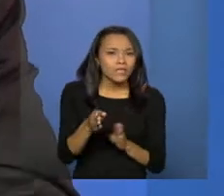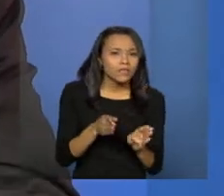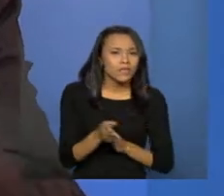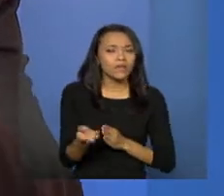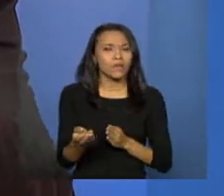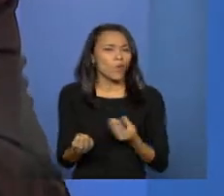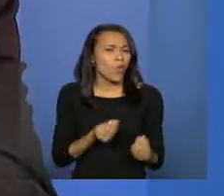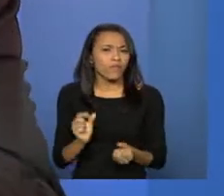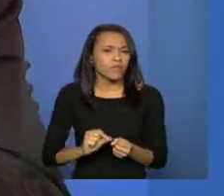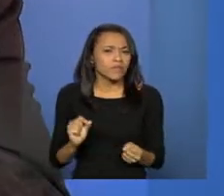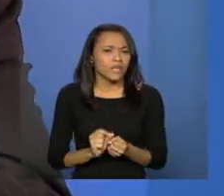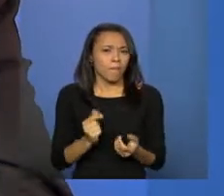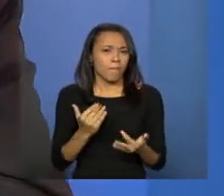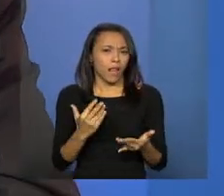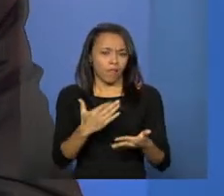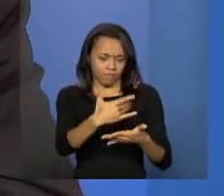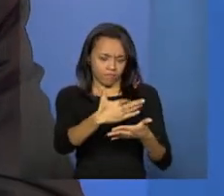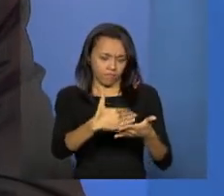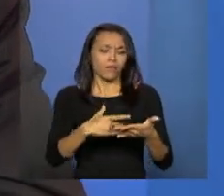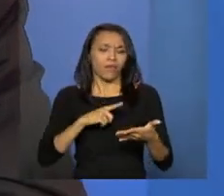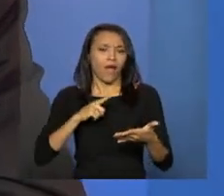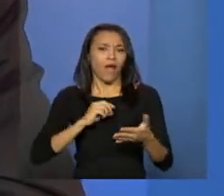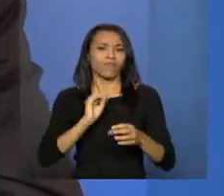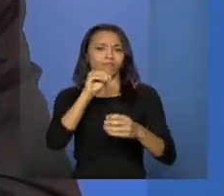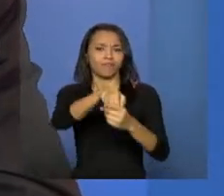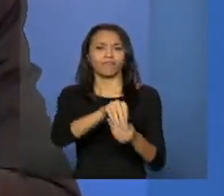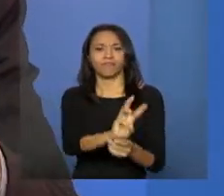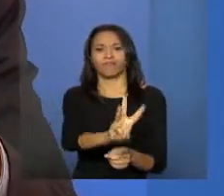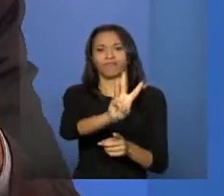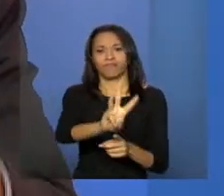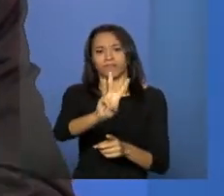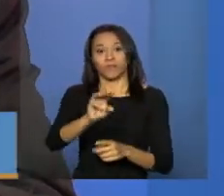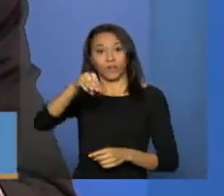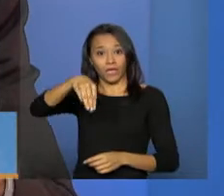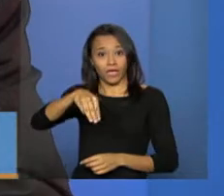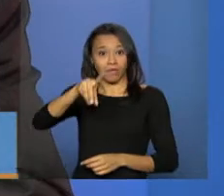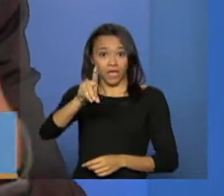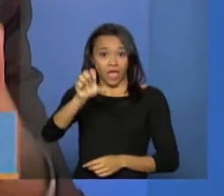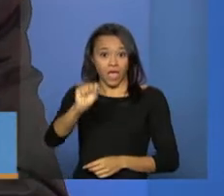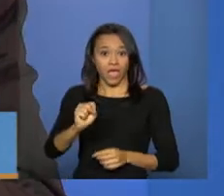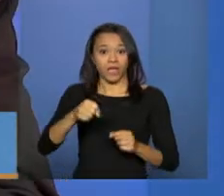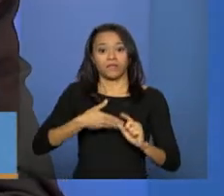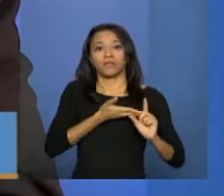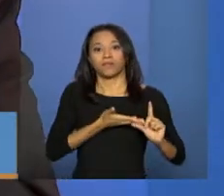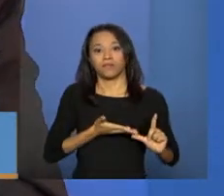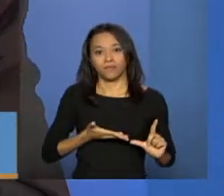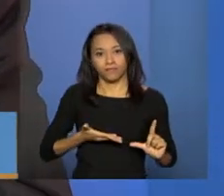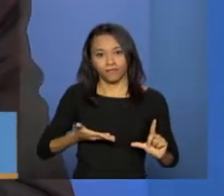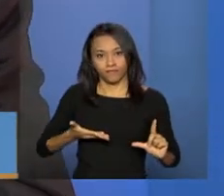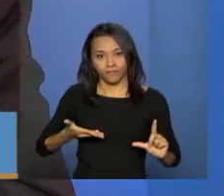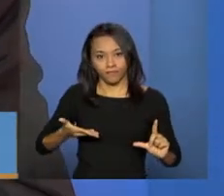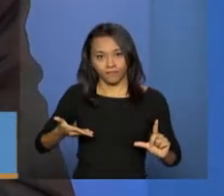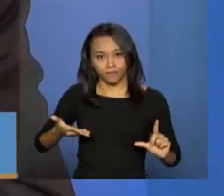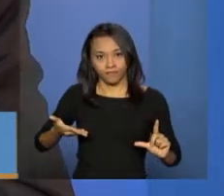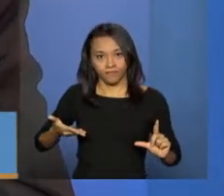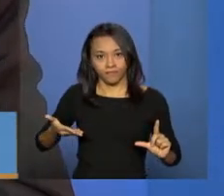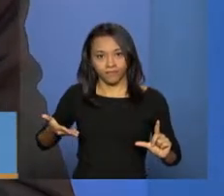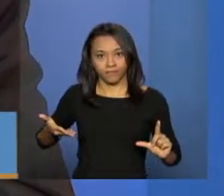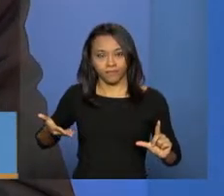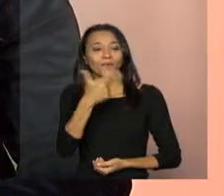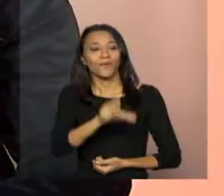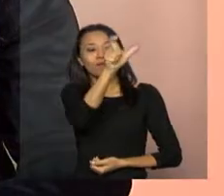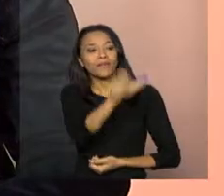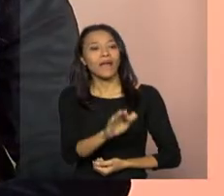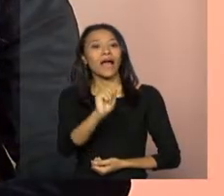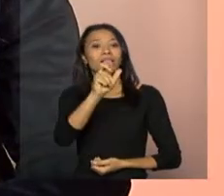traduzida está disponível no site do Ministério, mds.gov.br. Alan, para encerrar rapidinho?